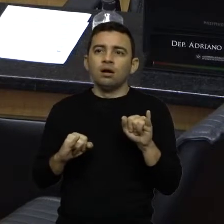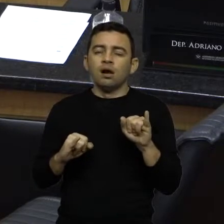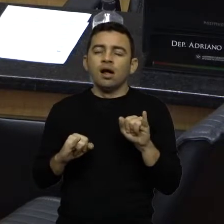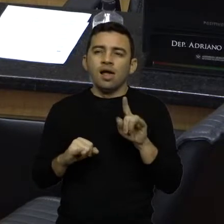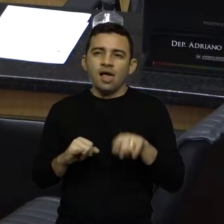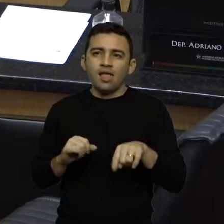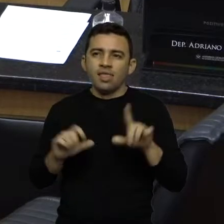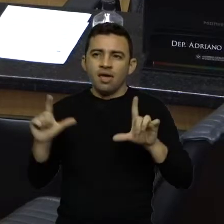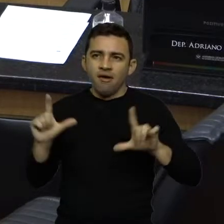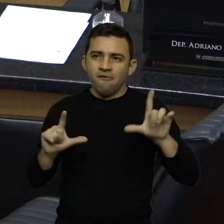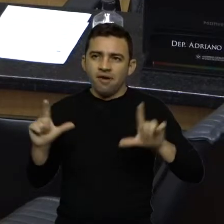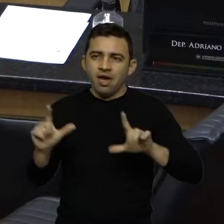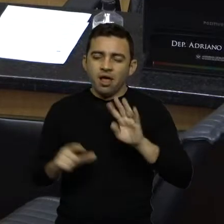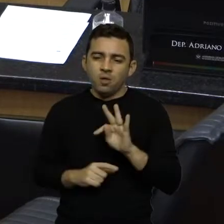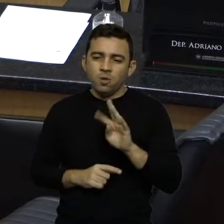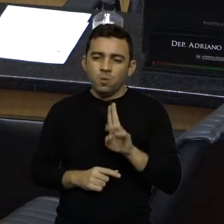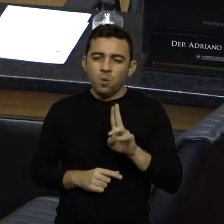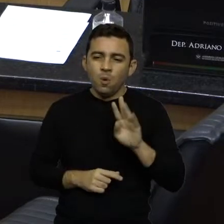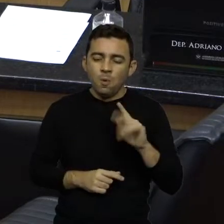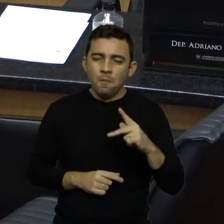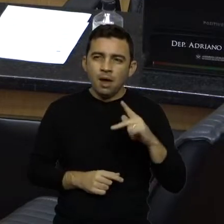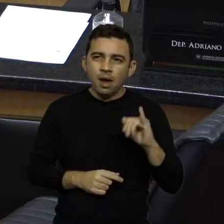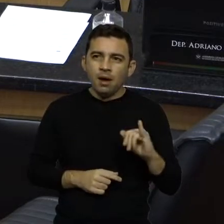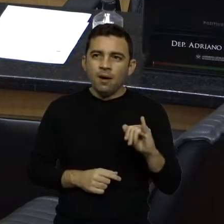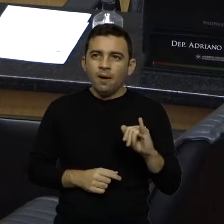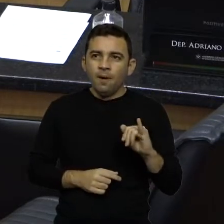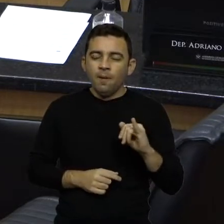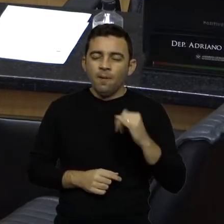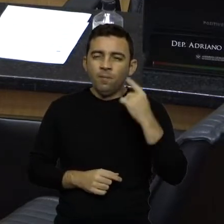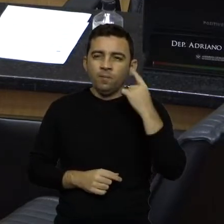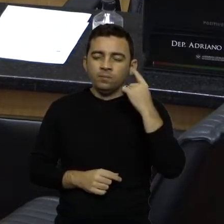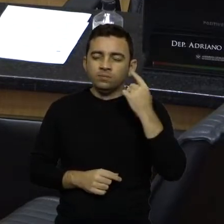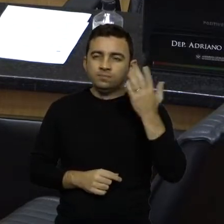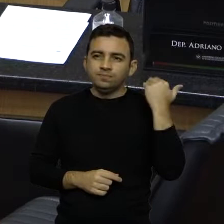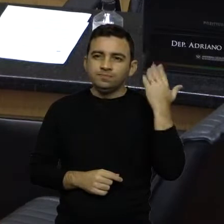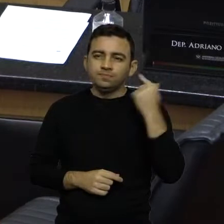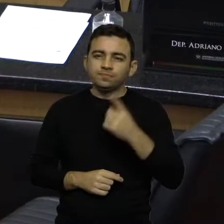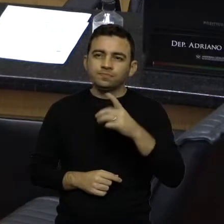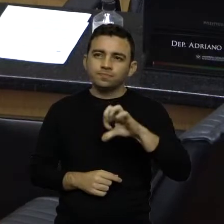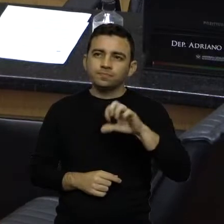Tupi, a primeira emissora de televisão do Brasil, lá em 1950. Então,